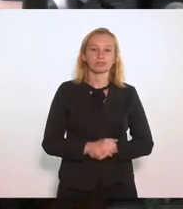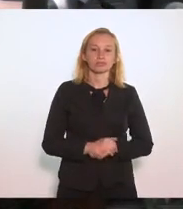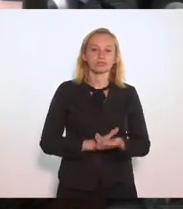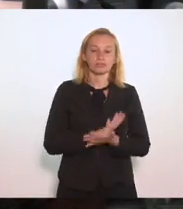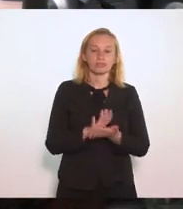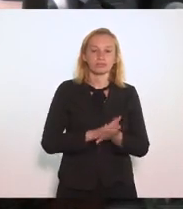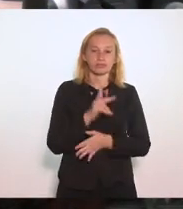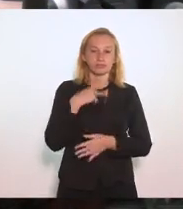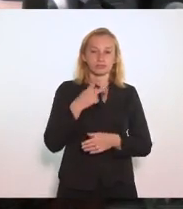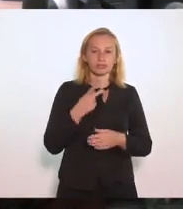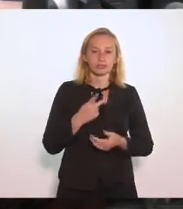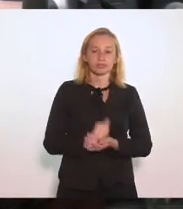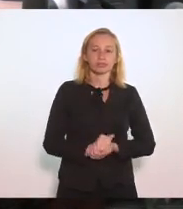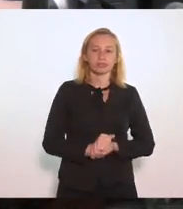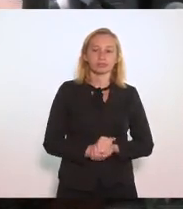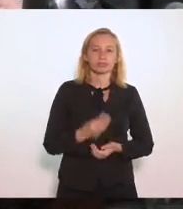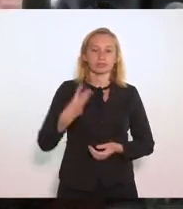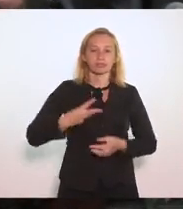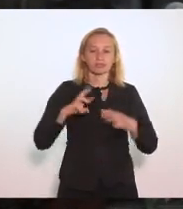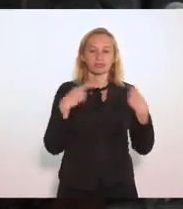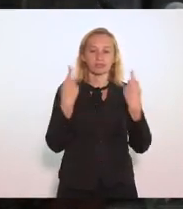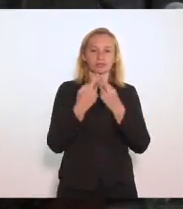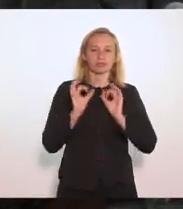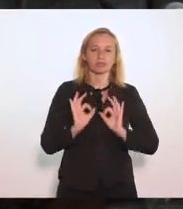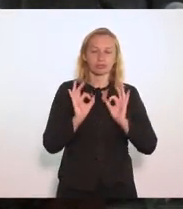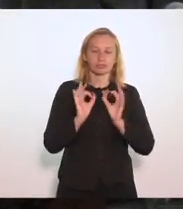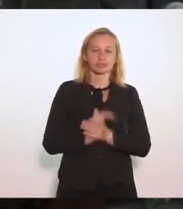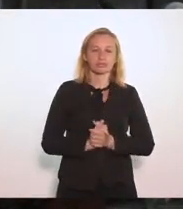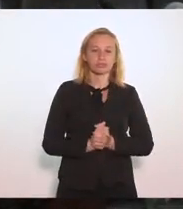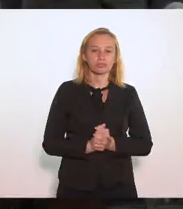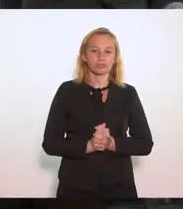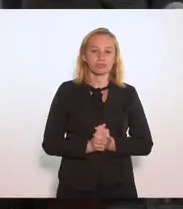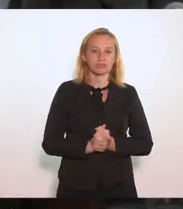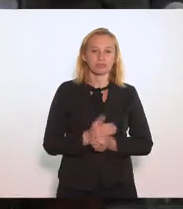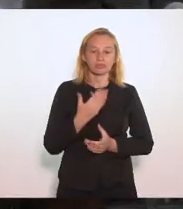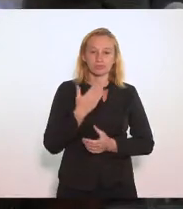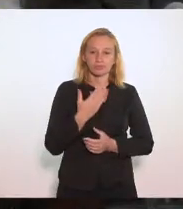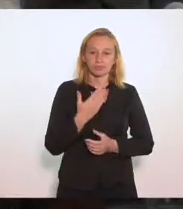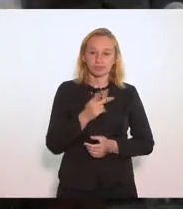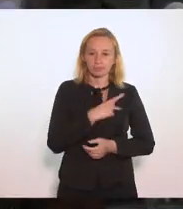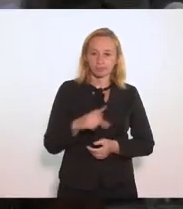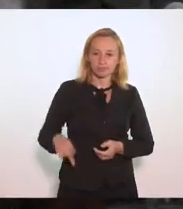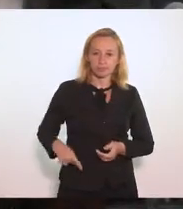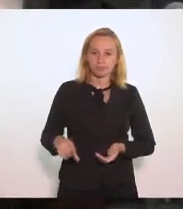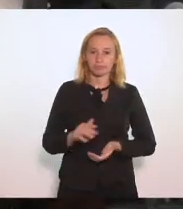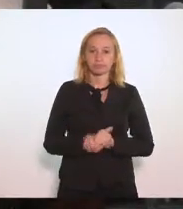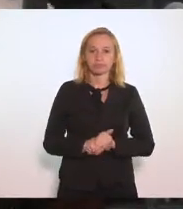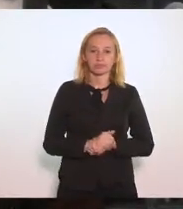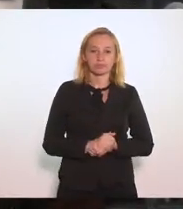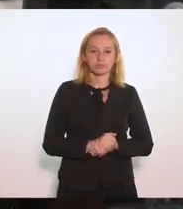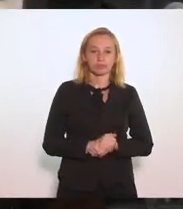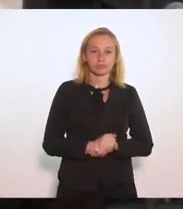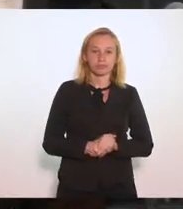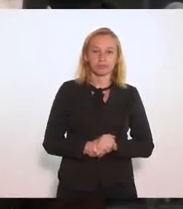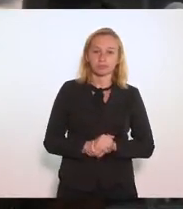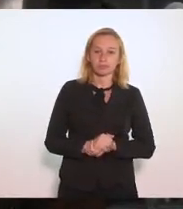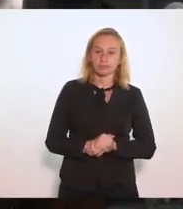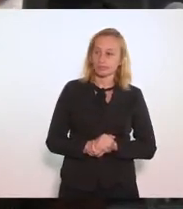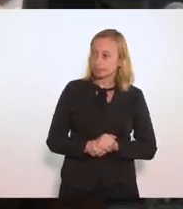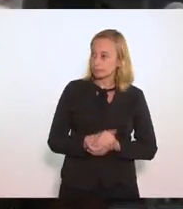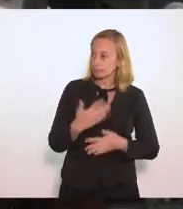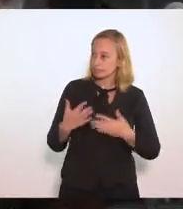Nada mais a tratar Na terceira sessão A presidência Achou graça aqui De